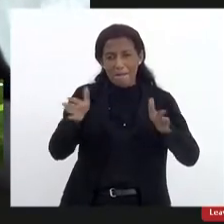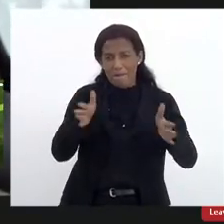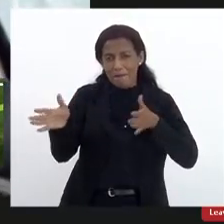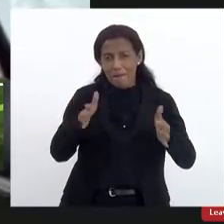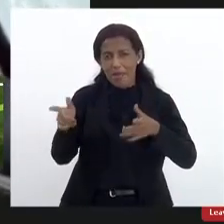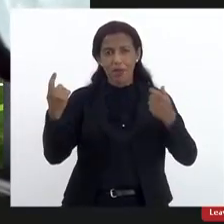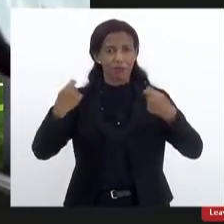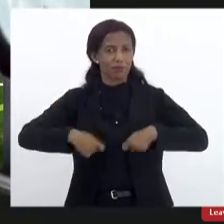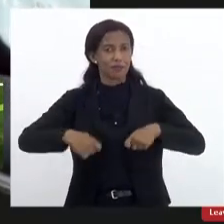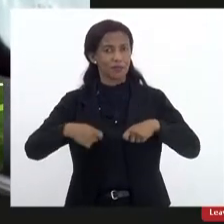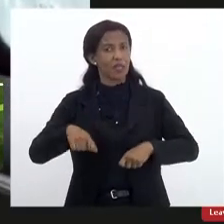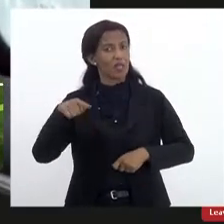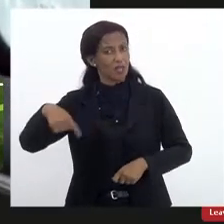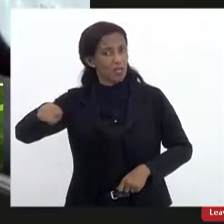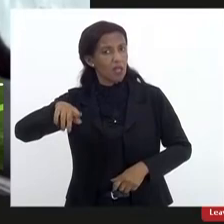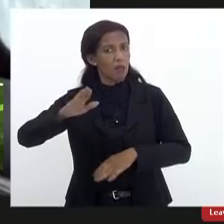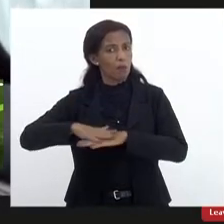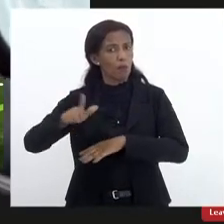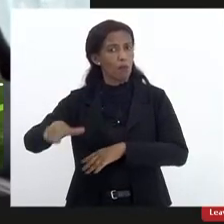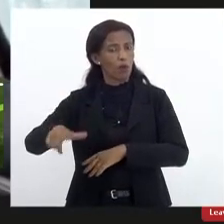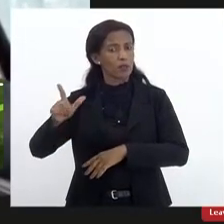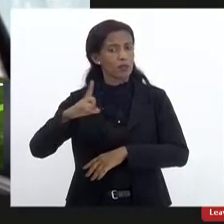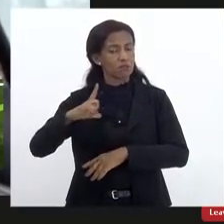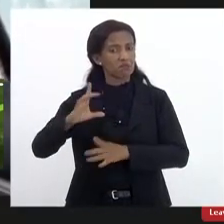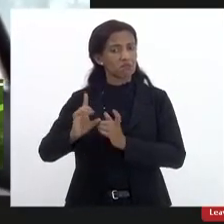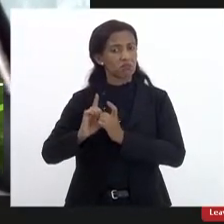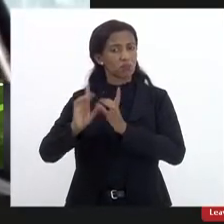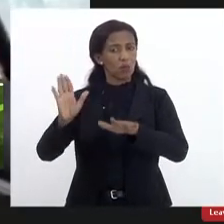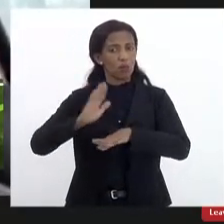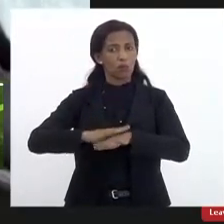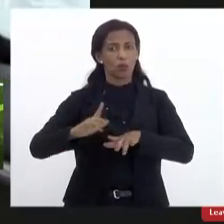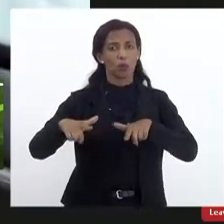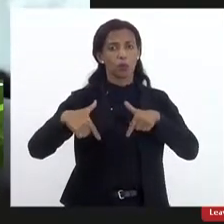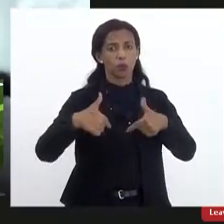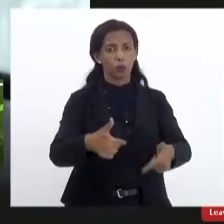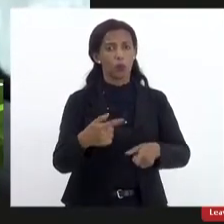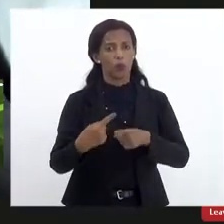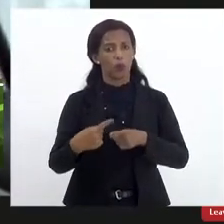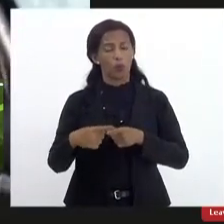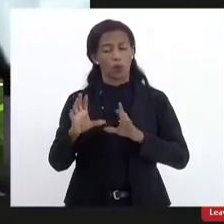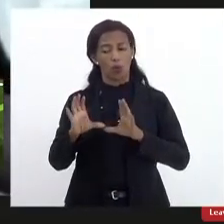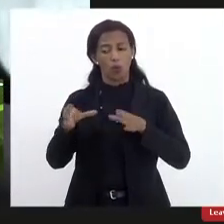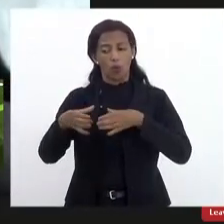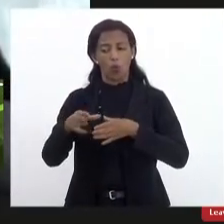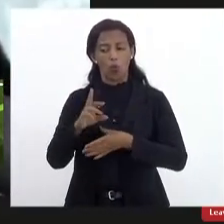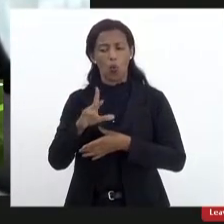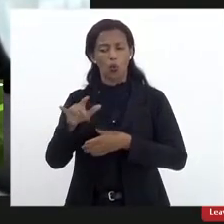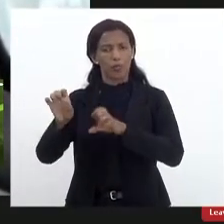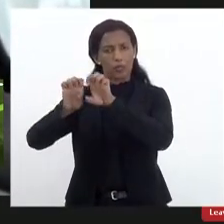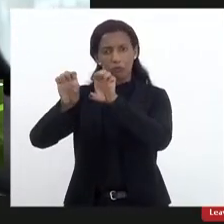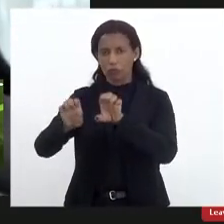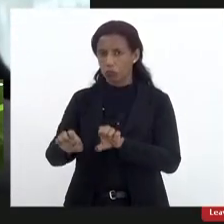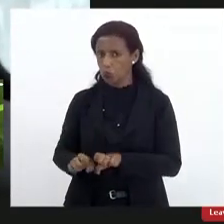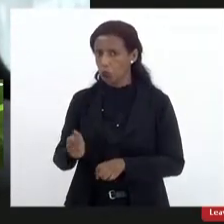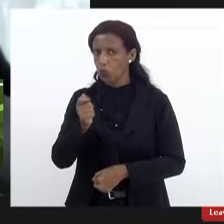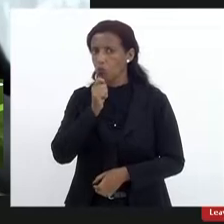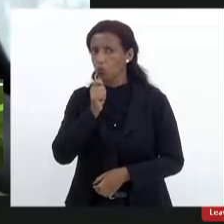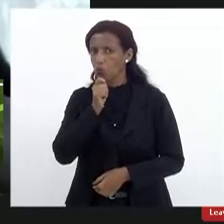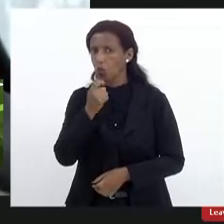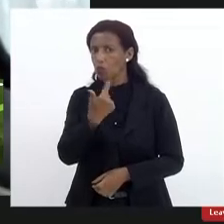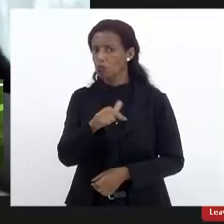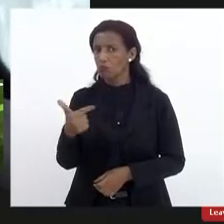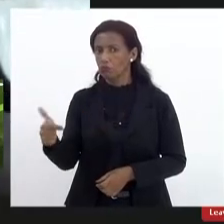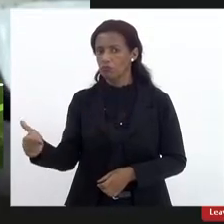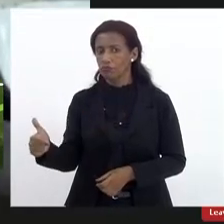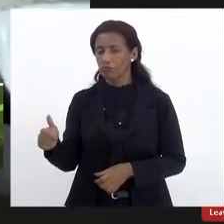possa de fato ter essa autonomia nas suas ações porque é um conselho onde se não tem estrutura física e onde não